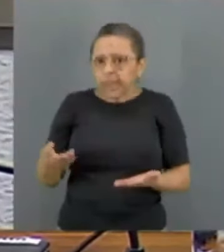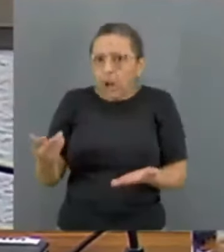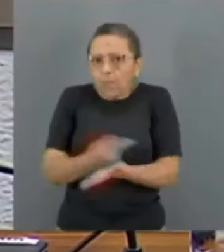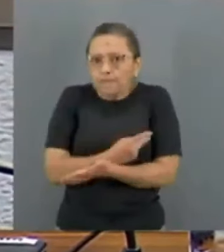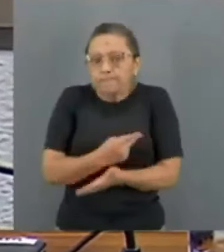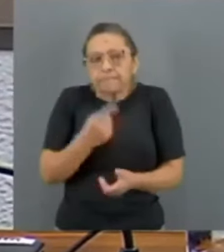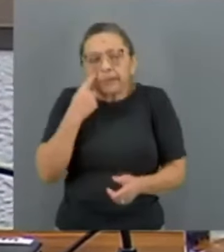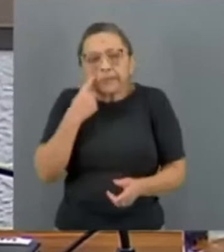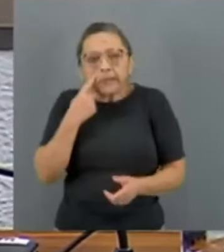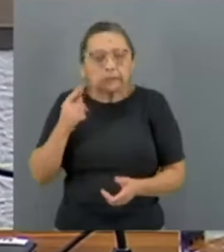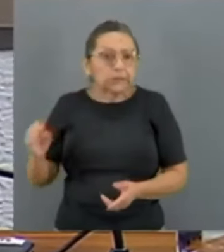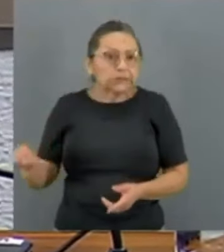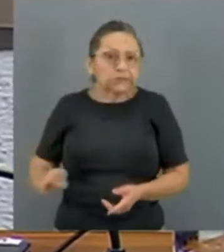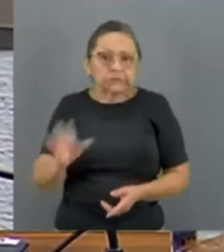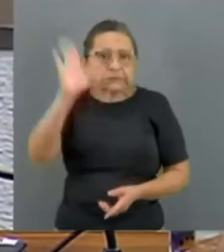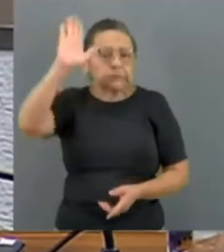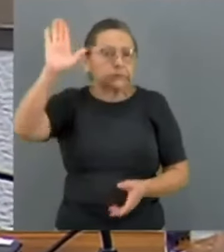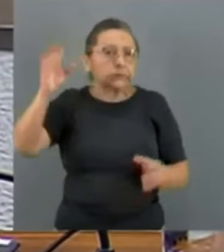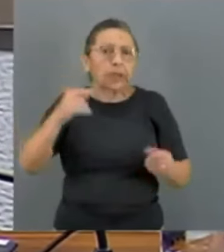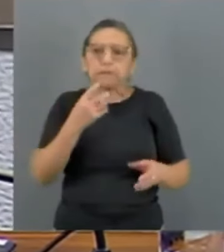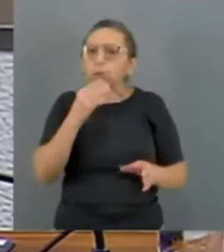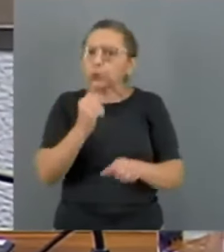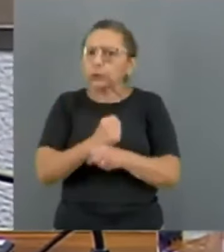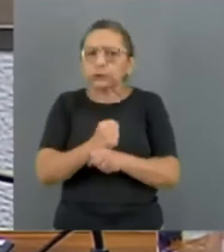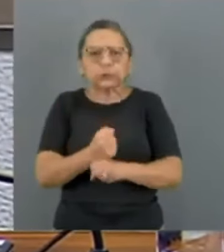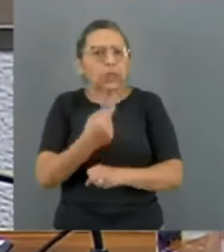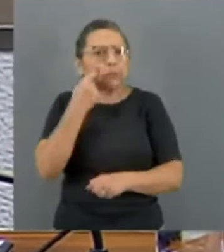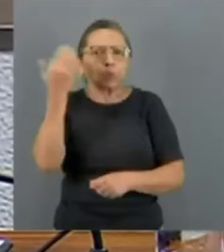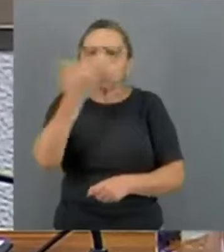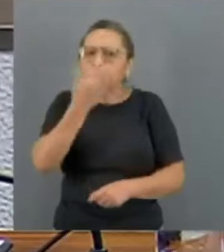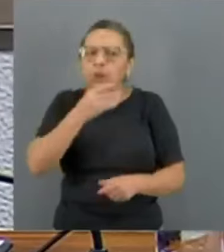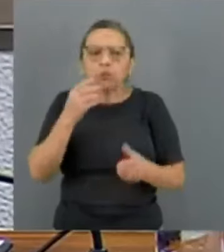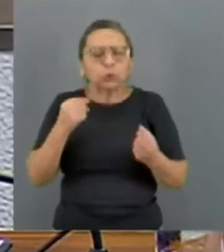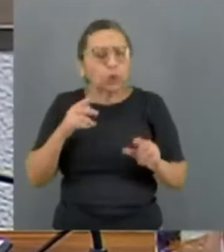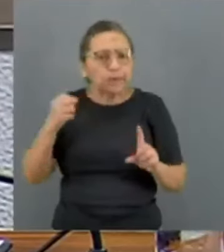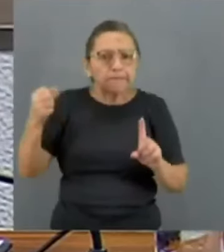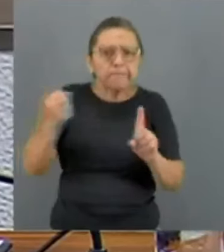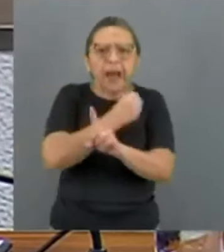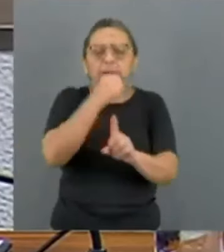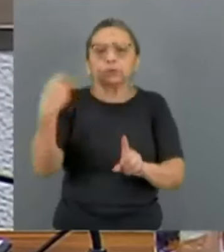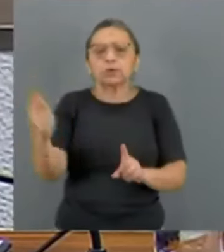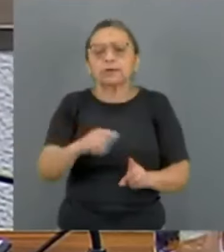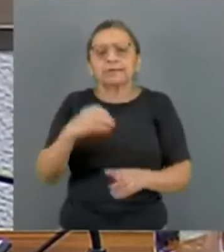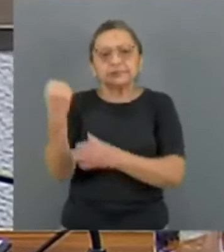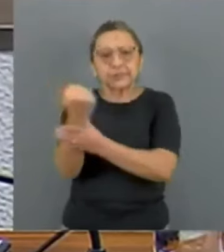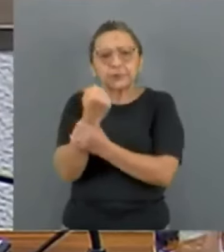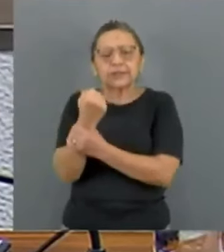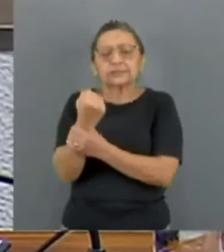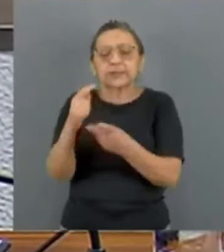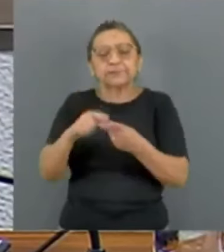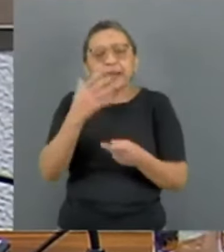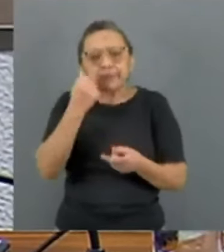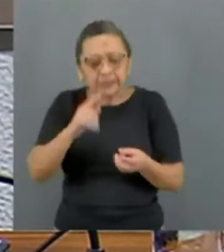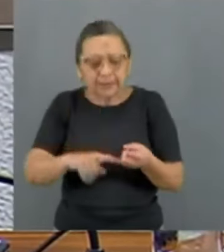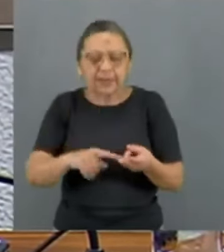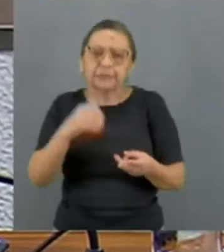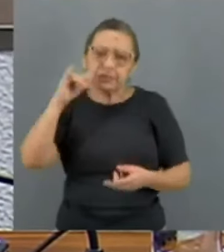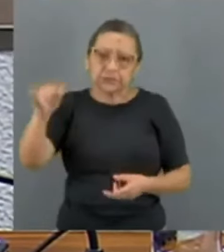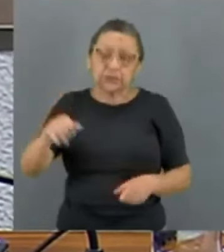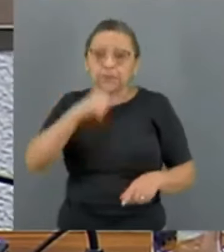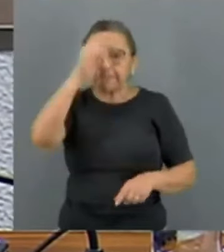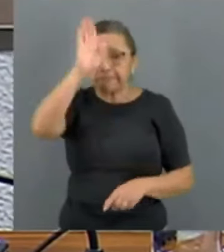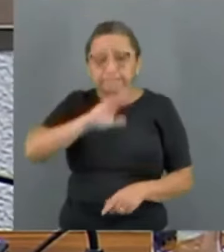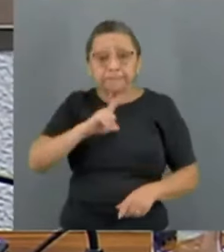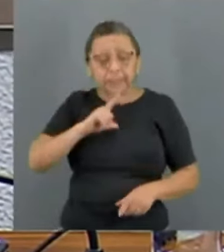inflacionária que não se via há décadas com forte impacto na segurança alimentar e energética. O Brasil tem credenciais e